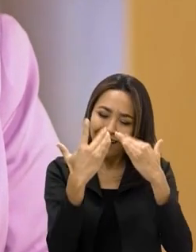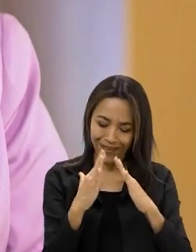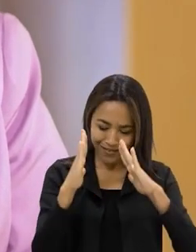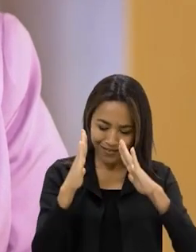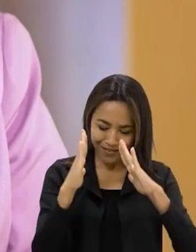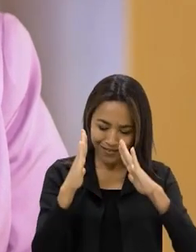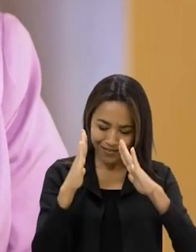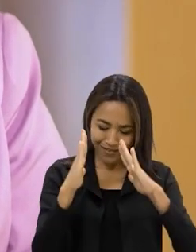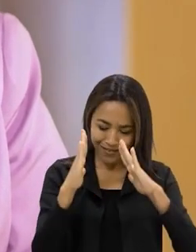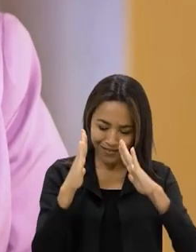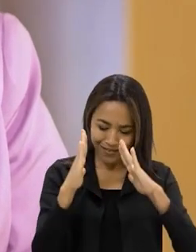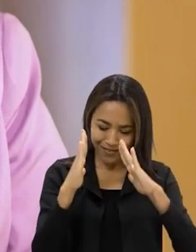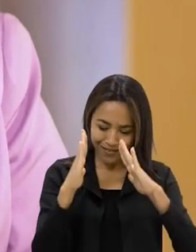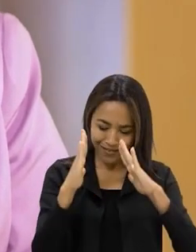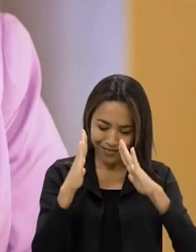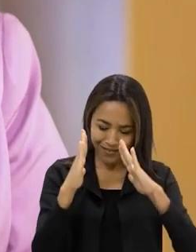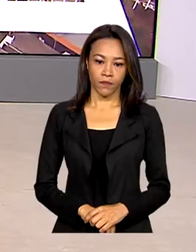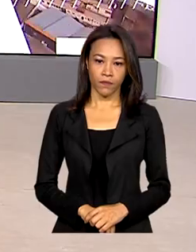acolhidas.